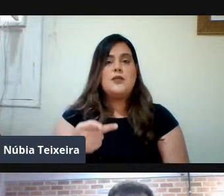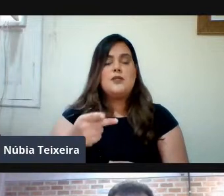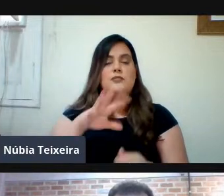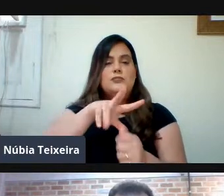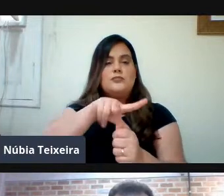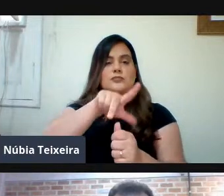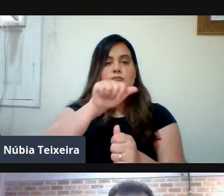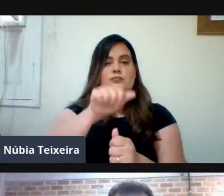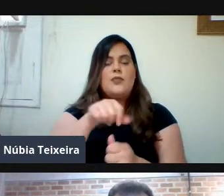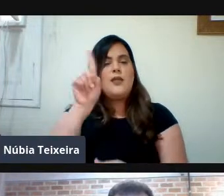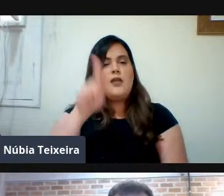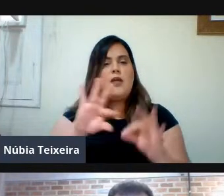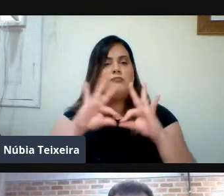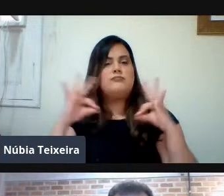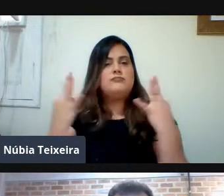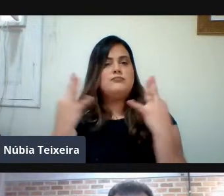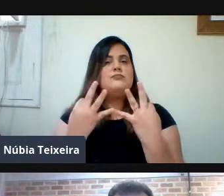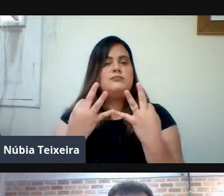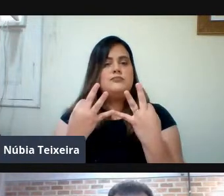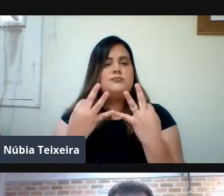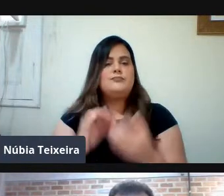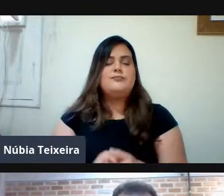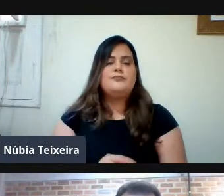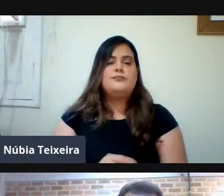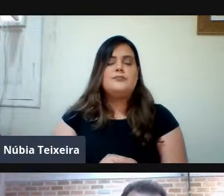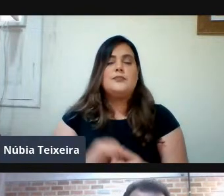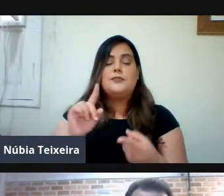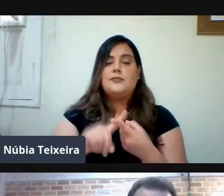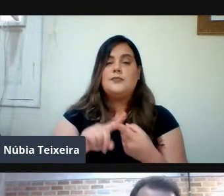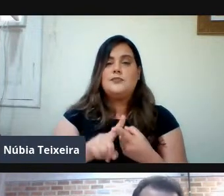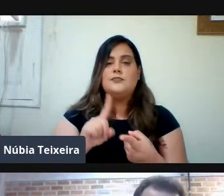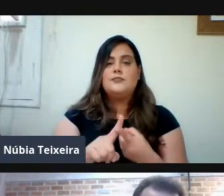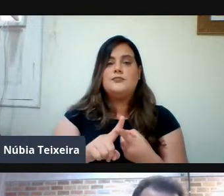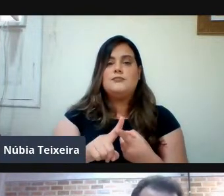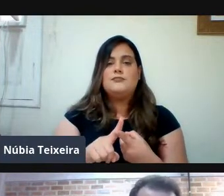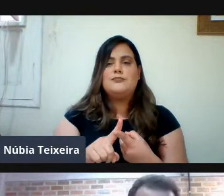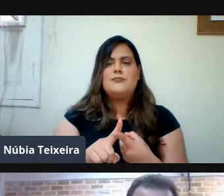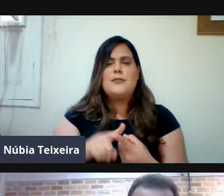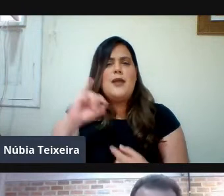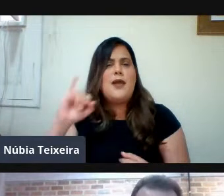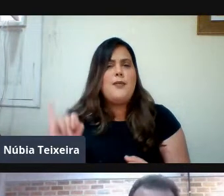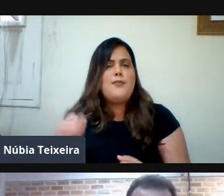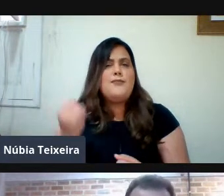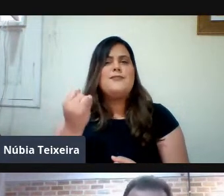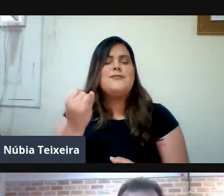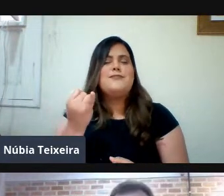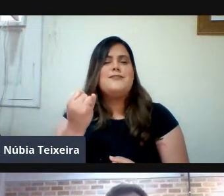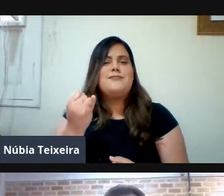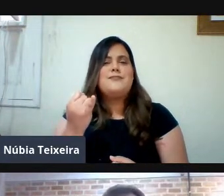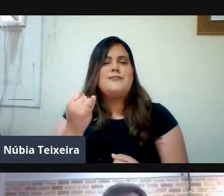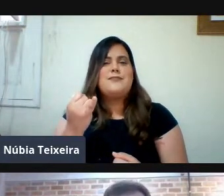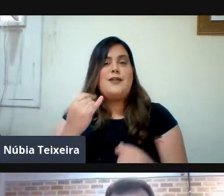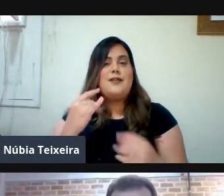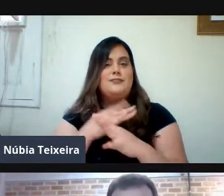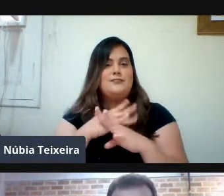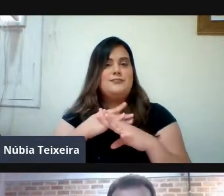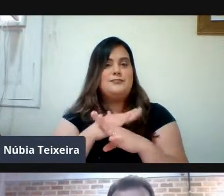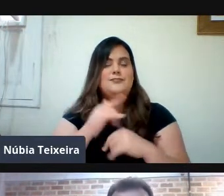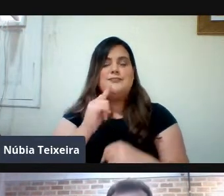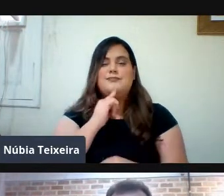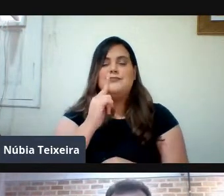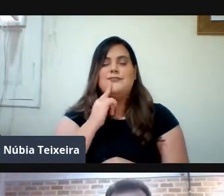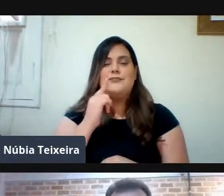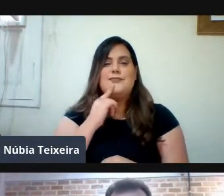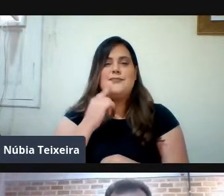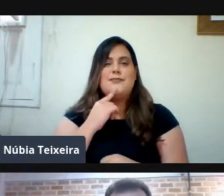Família E desfrutar Um pouco Também Por que não Dizer Dessa cidade Maravilhosa Que é A cidade De Garanjus Então